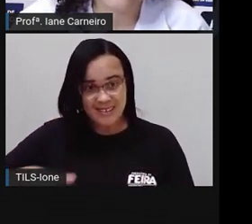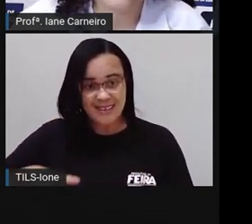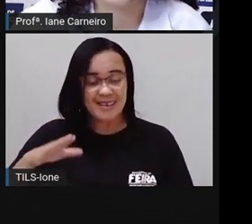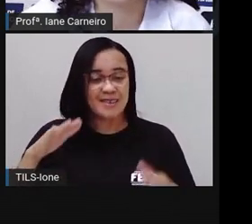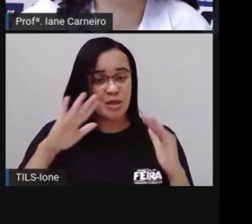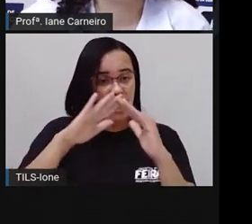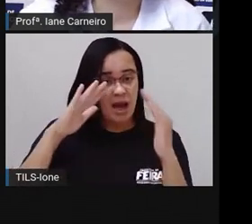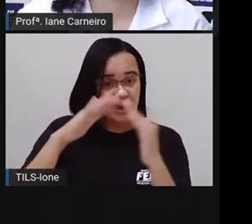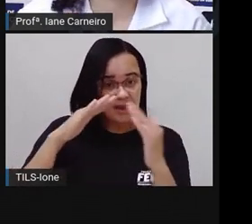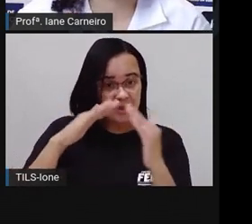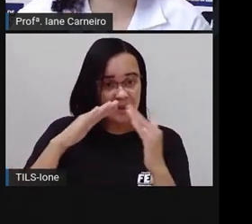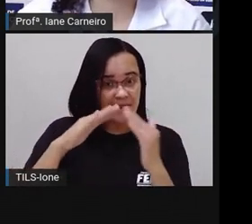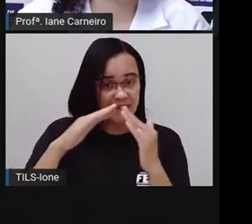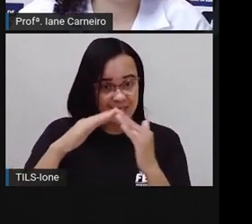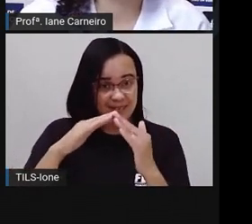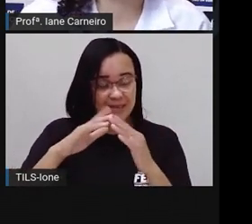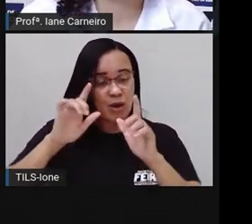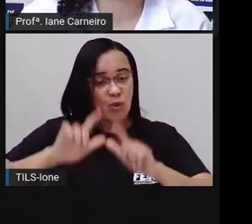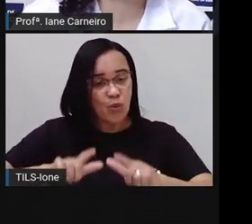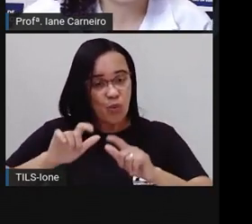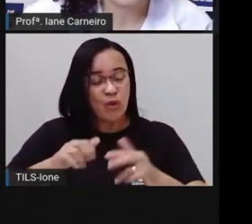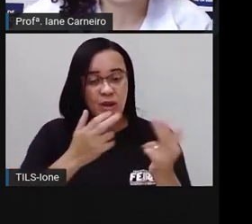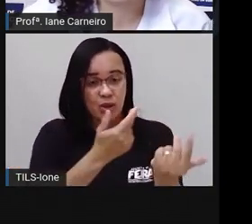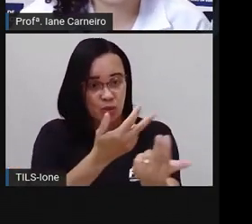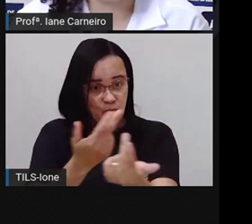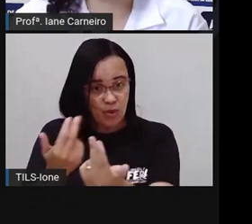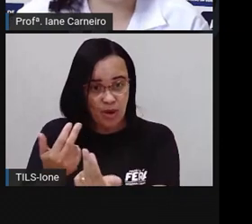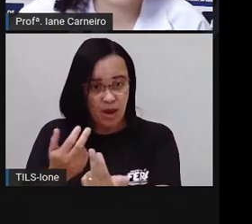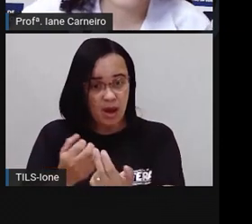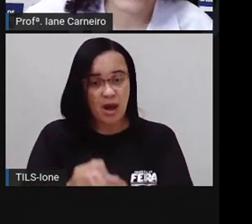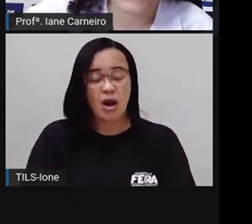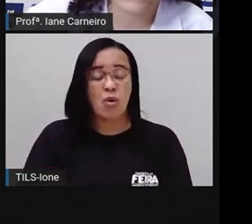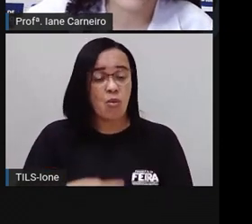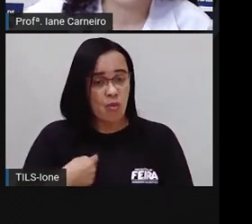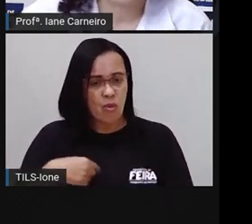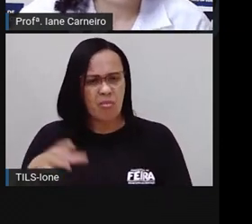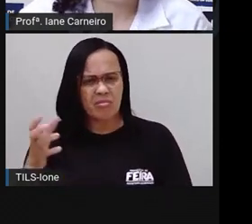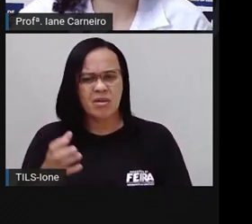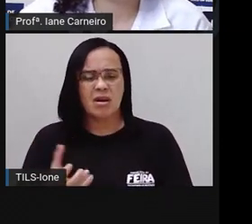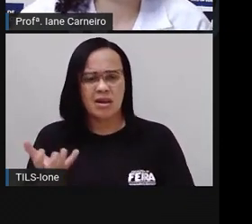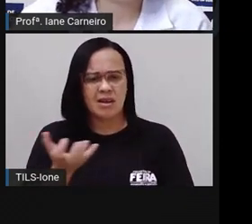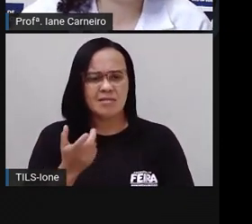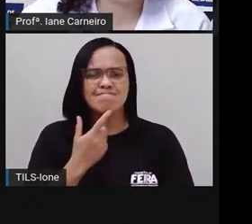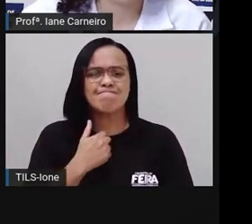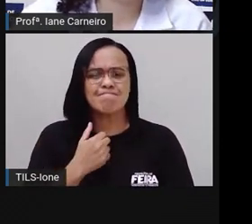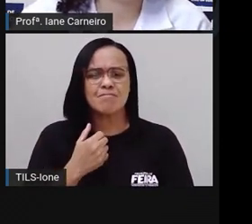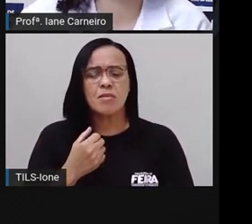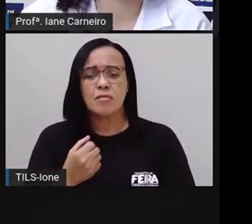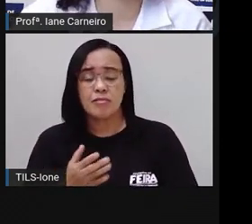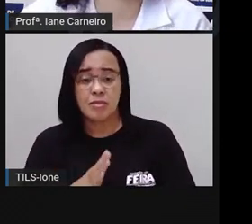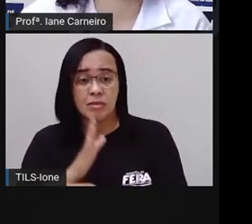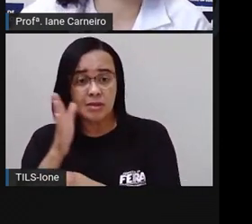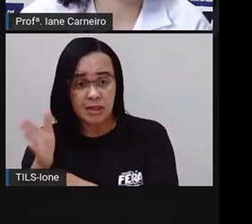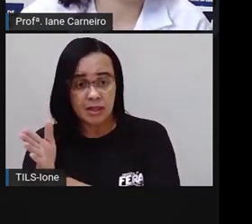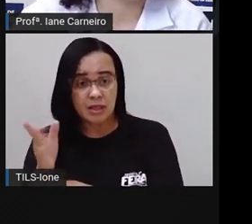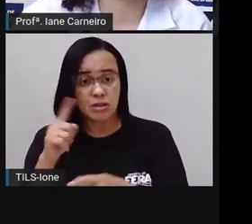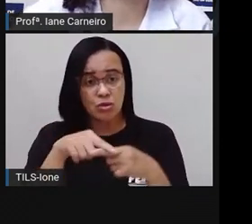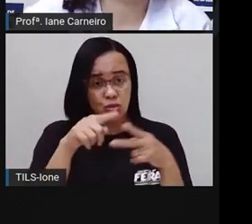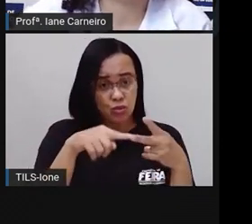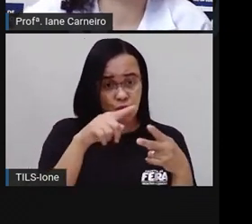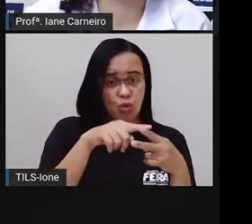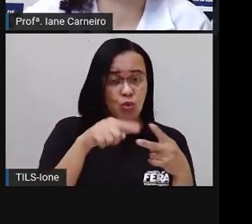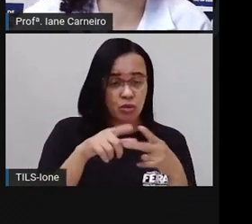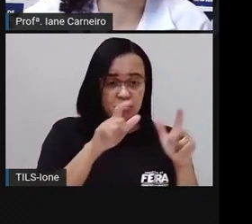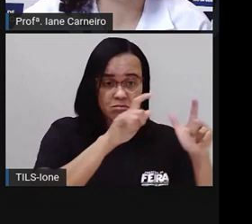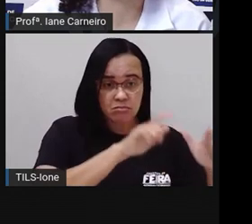seta tá mostrando, e ela quiser ir até a escola Noide Cerqueira, ela vai ter dois caminhos pra fazer, né?